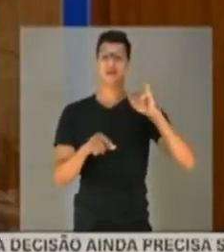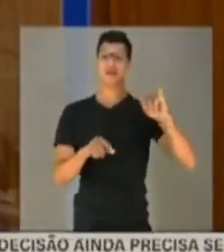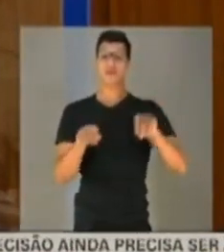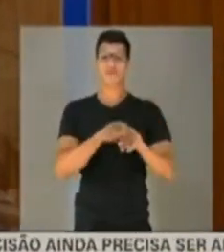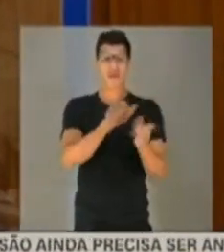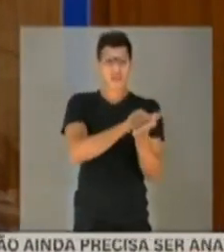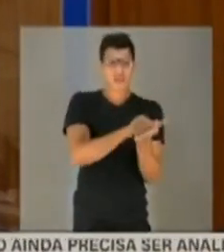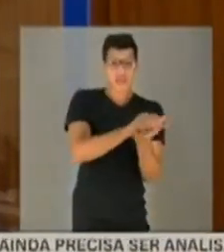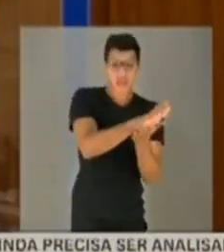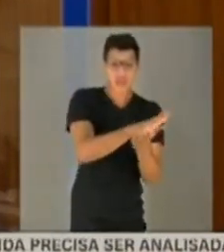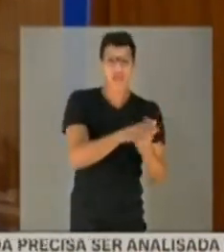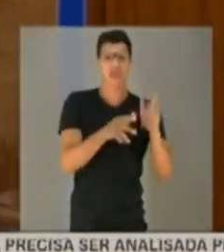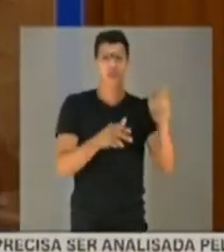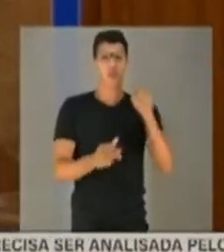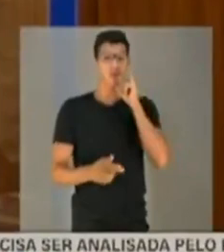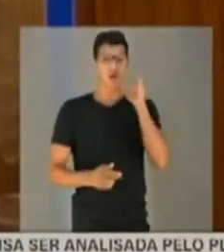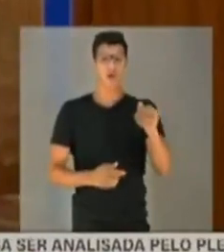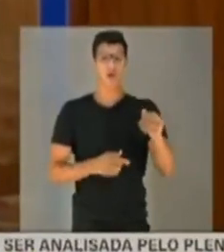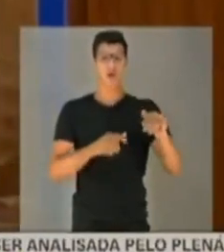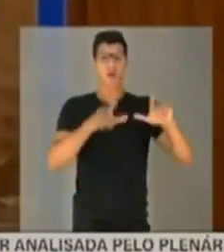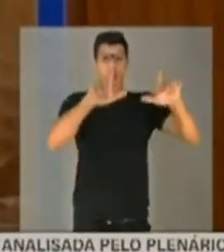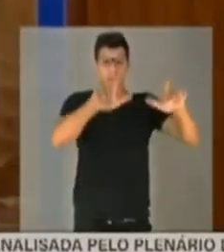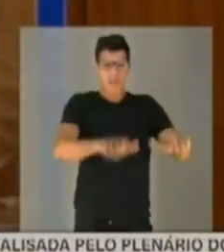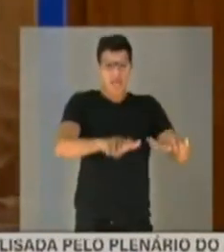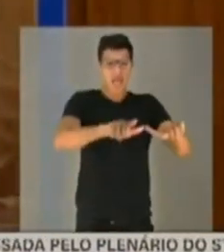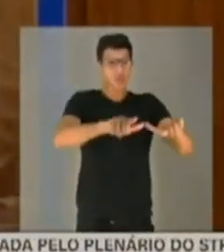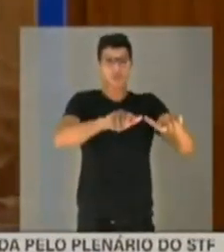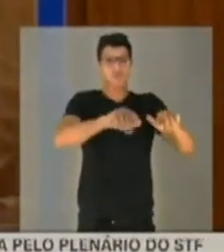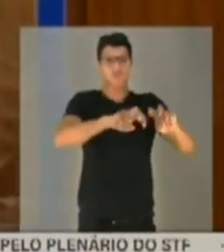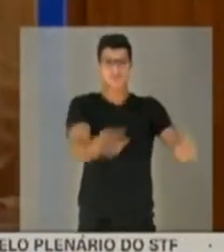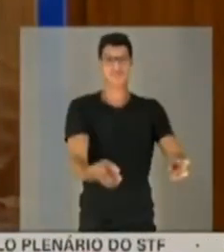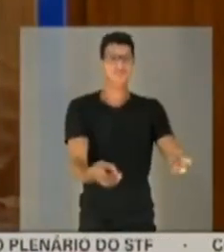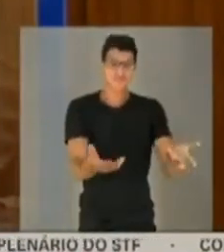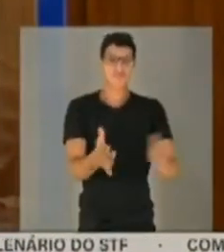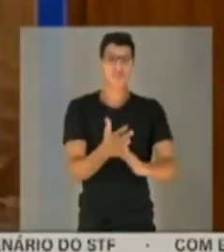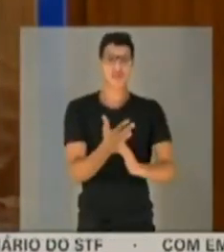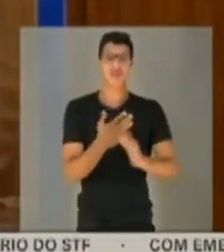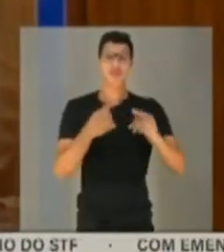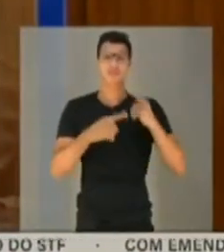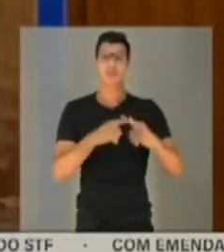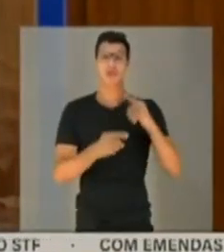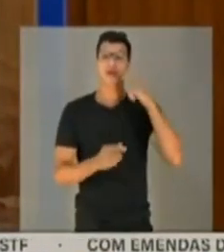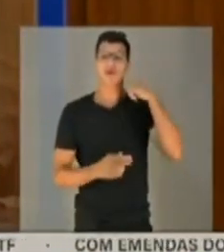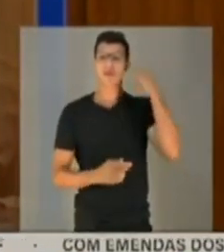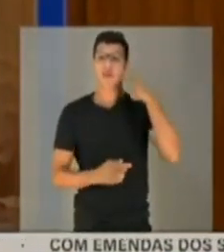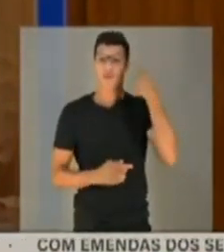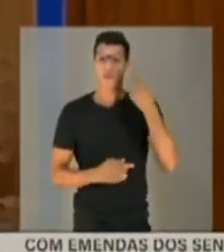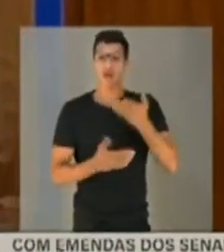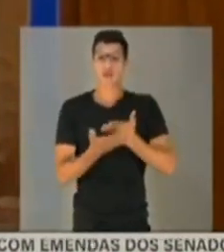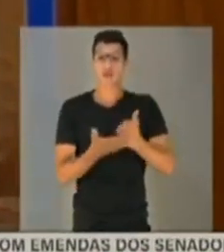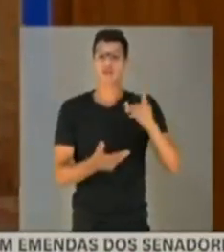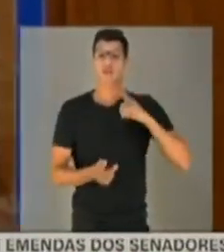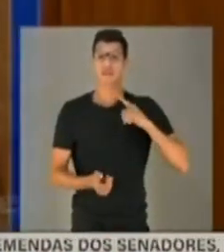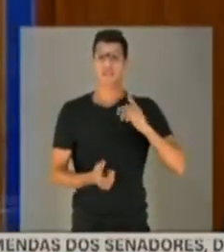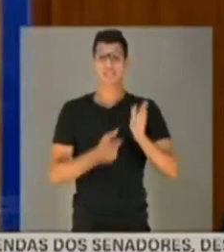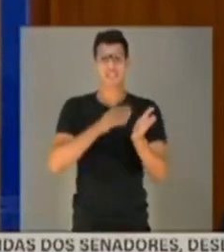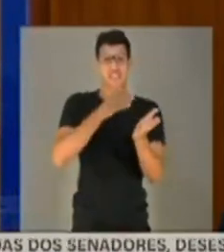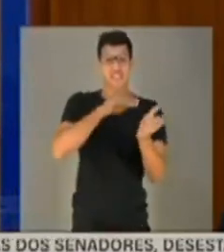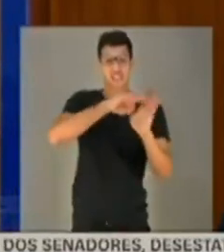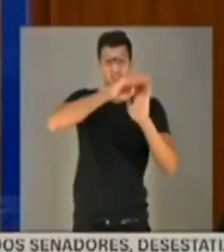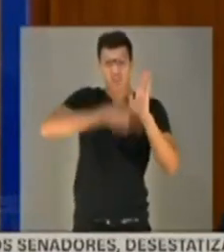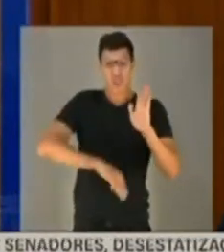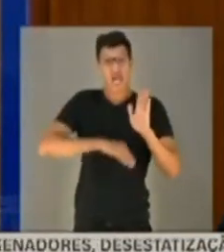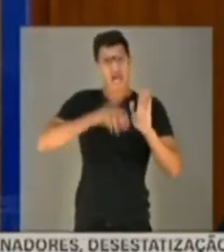foi demitido, como falou. Caiu o gabinete, o primeiro-ministro. O gabinete caiu, porque os deputados tomaram a iniciativa de retirá-lo.